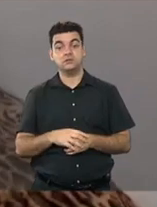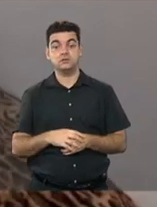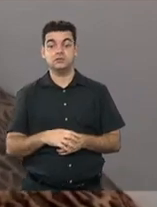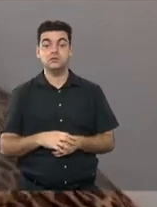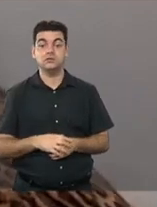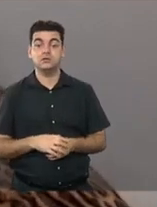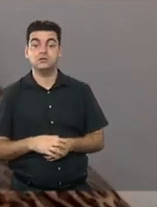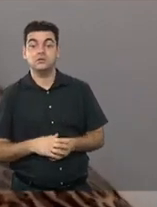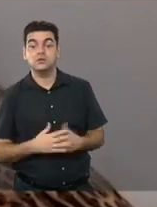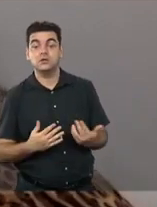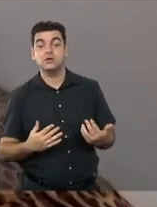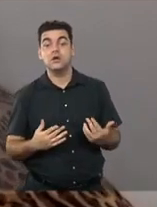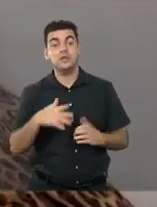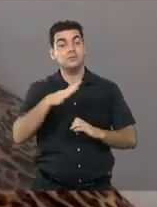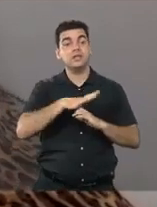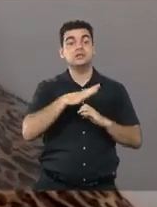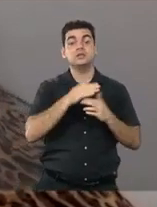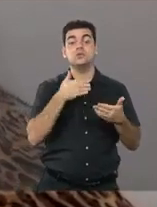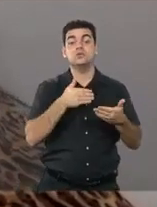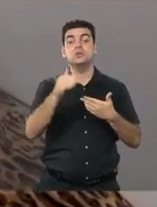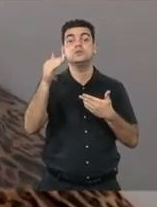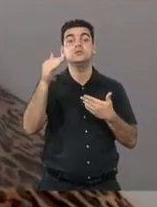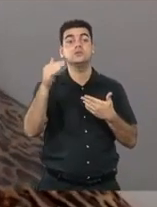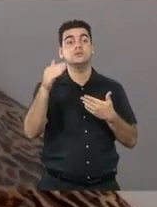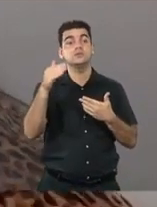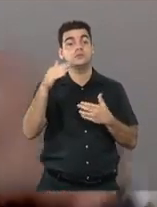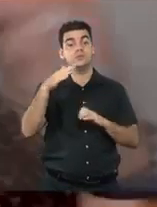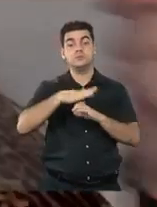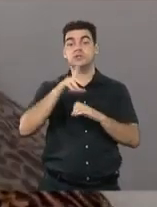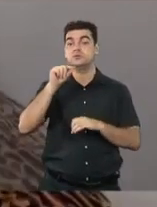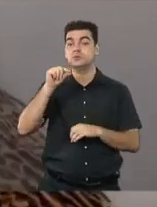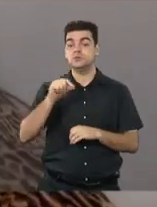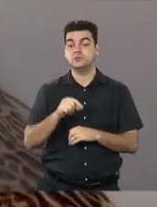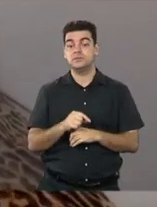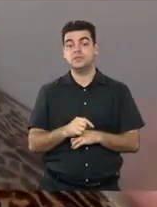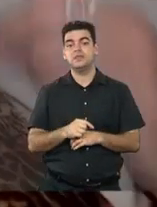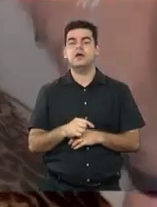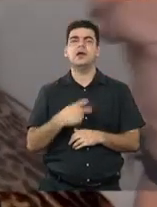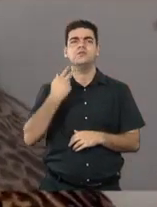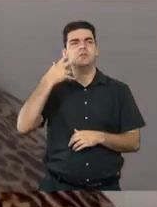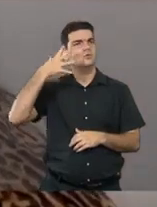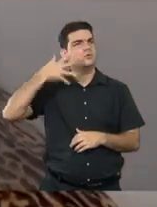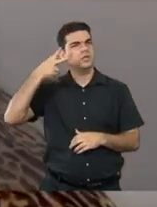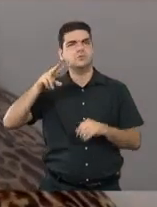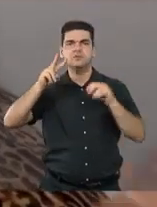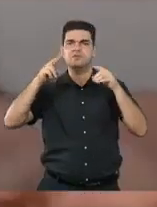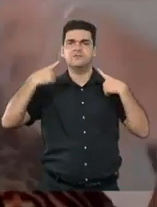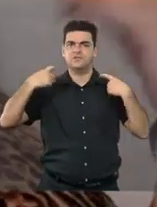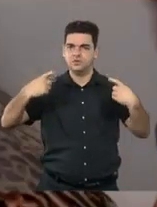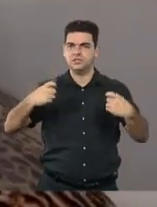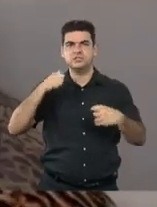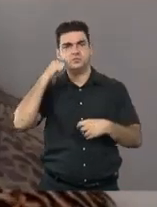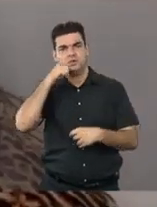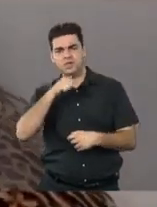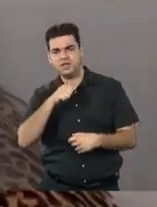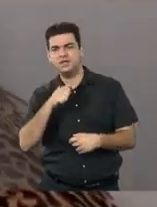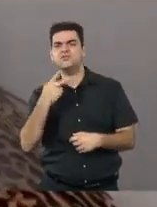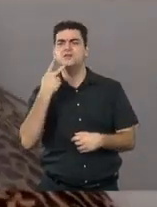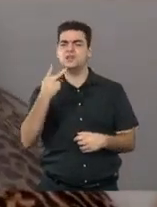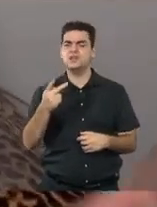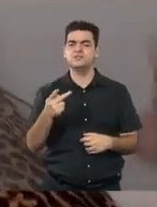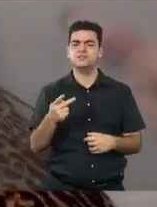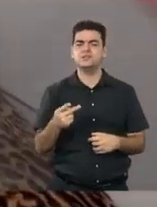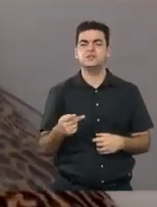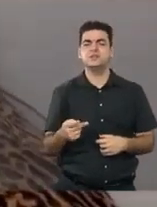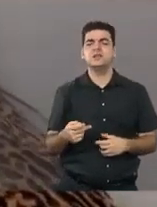porque simplesmente a empresa lançou um programa de Twitter. Como eu levei violência para a mulher, eu tenho uma linha dentro da empresa e na época falava, é